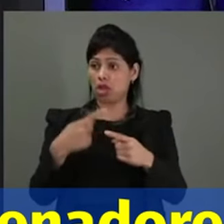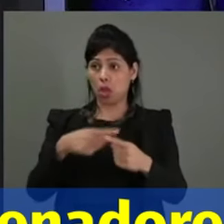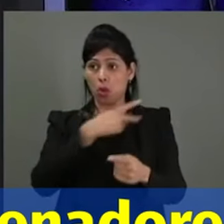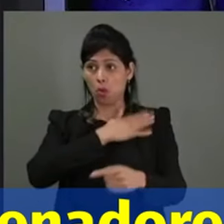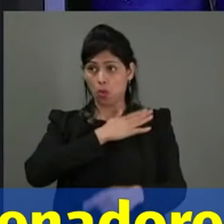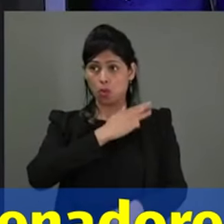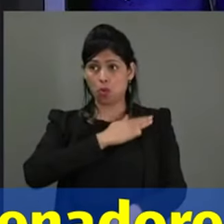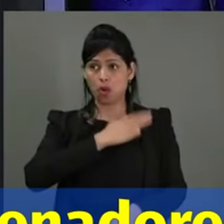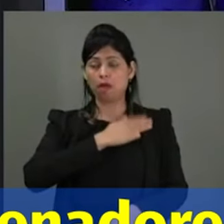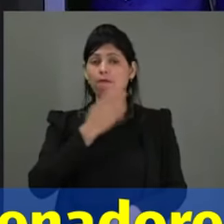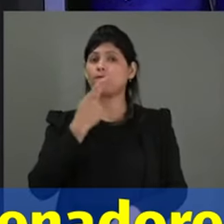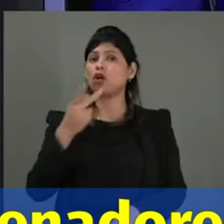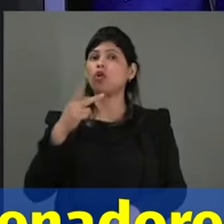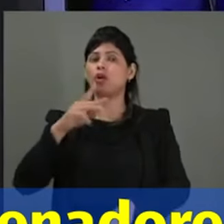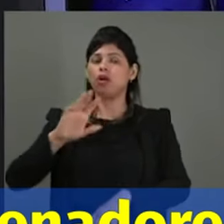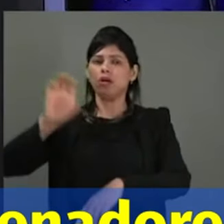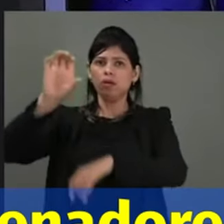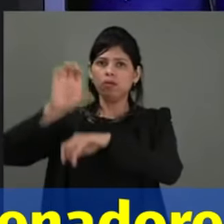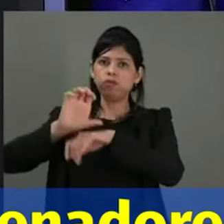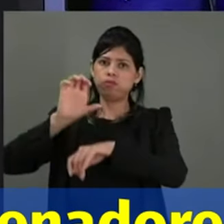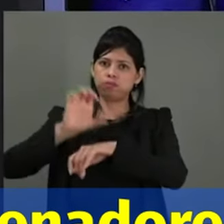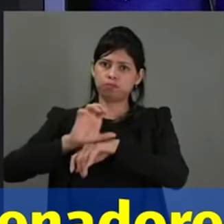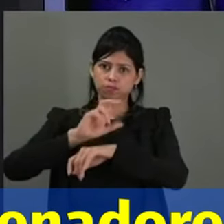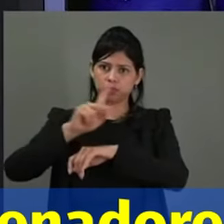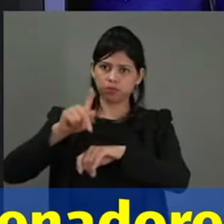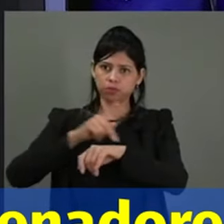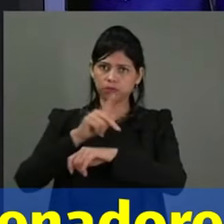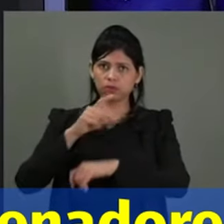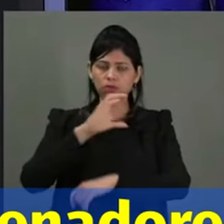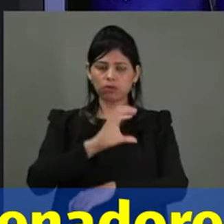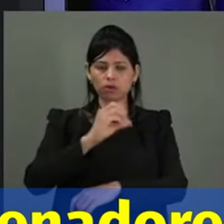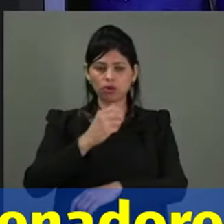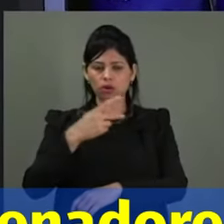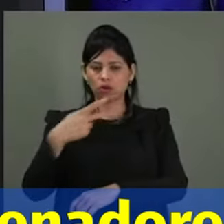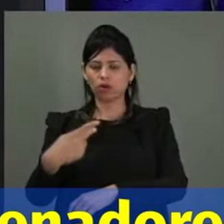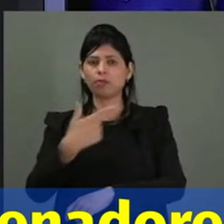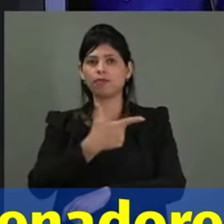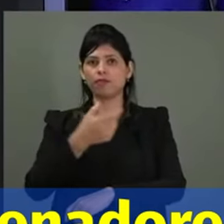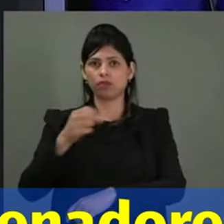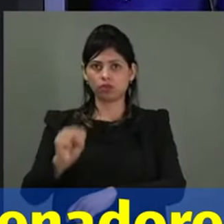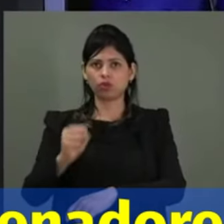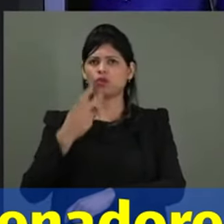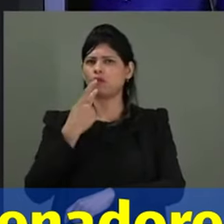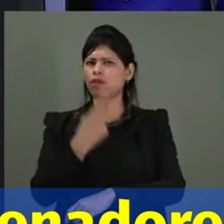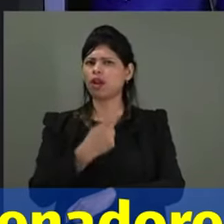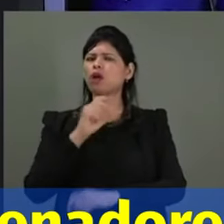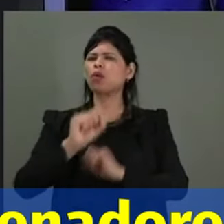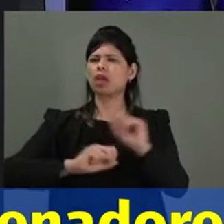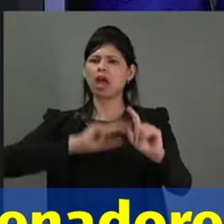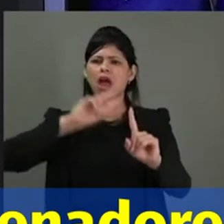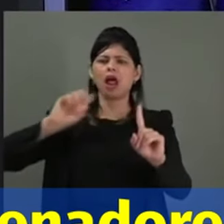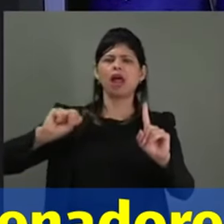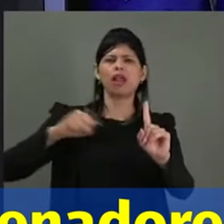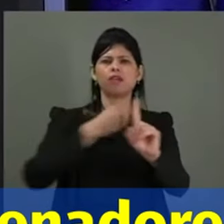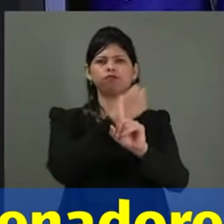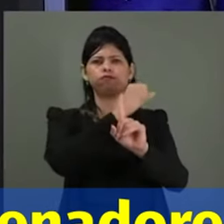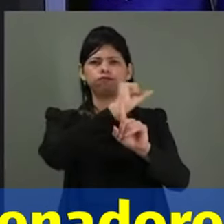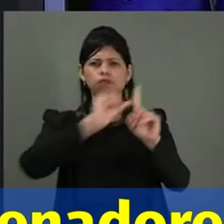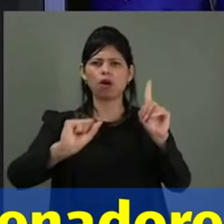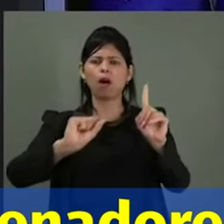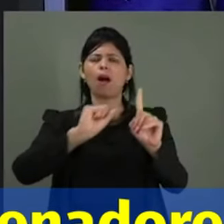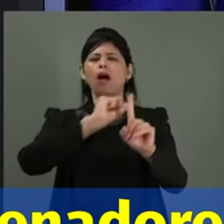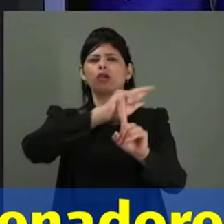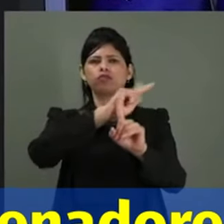o que acontece entre Israel e Palestino beira o genocídio e a gente não pode falar algo assim, né?